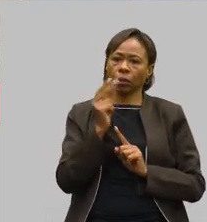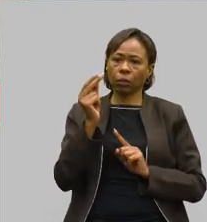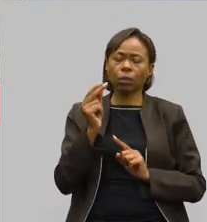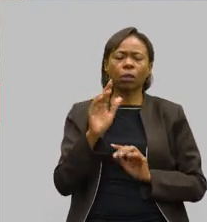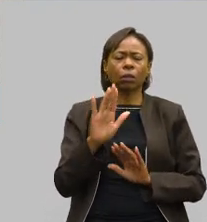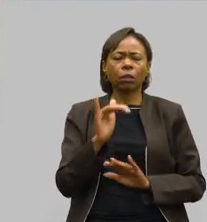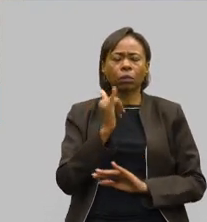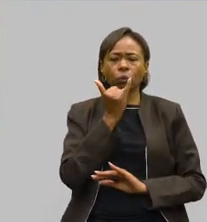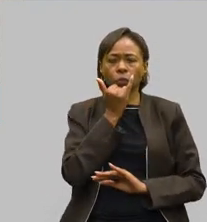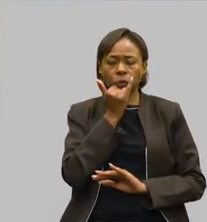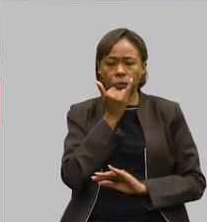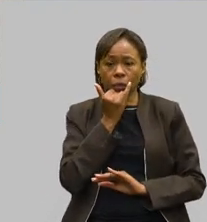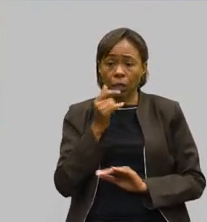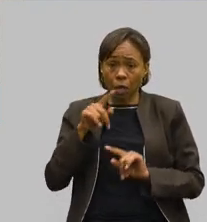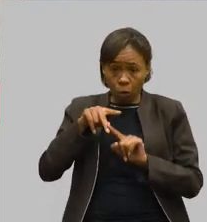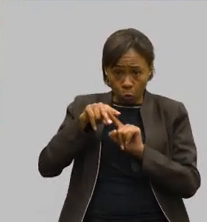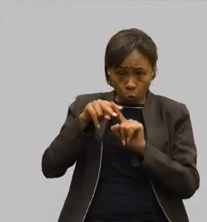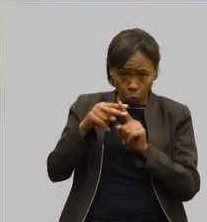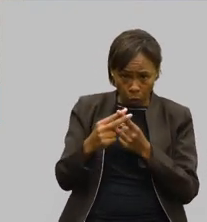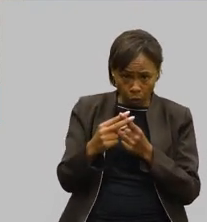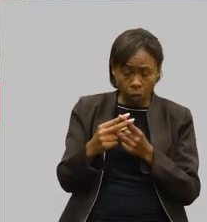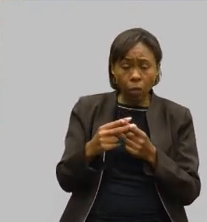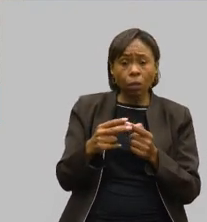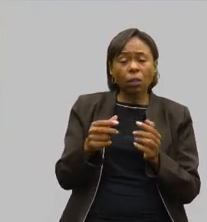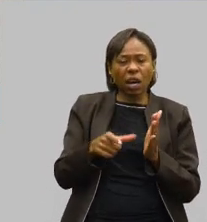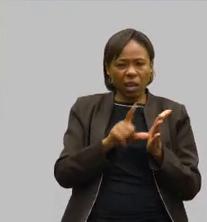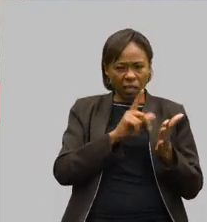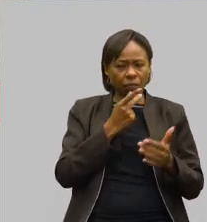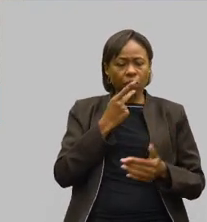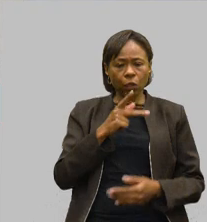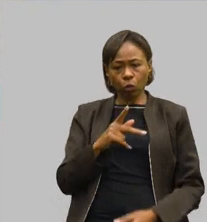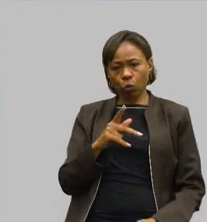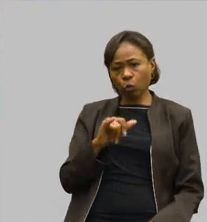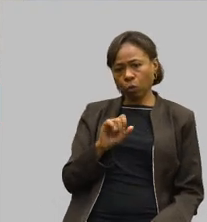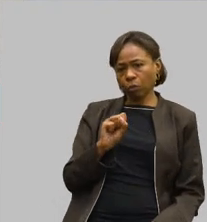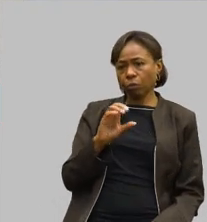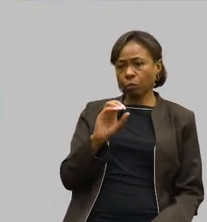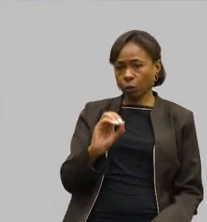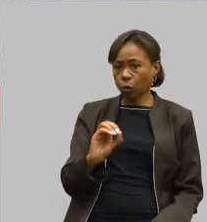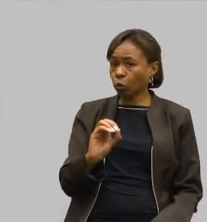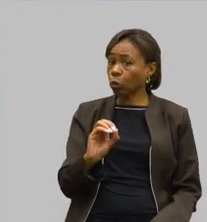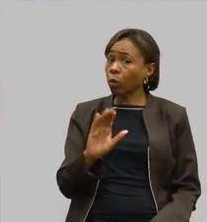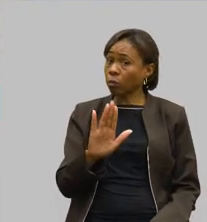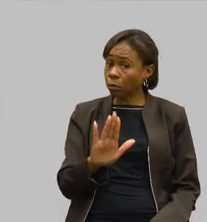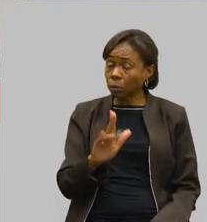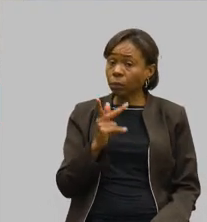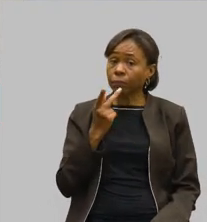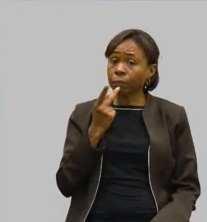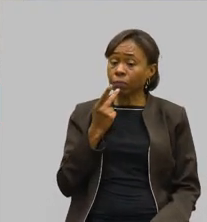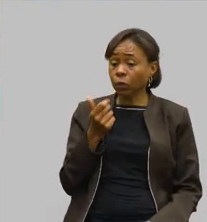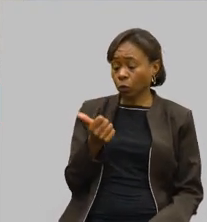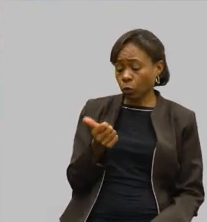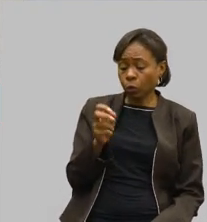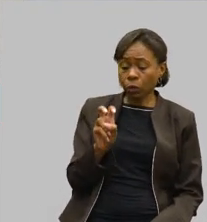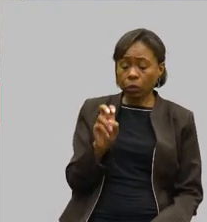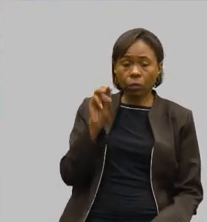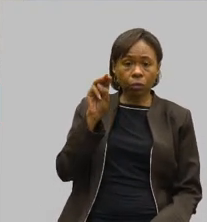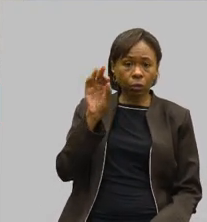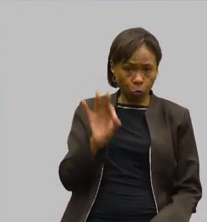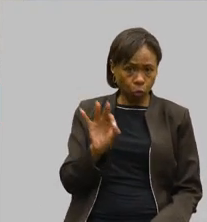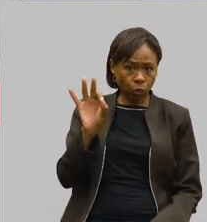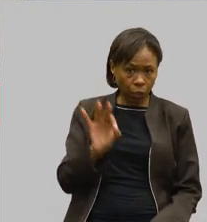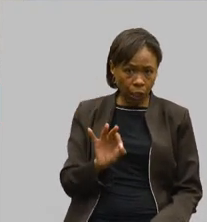só queria fazer uma correção, porque eu falei em relação ao piso, não estou falando, estou falando em relação também aos 15% da